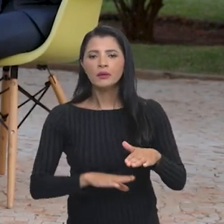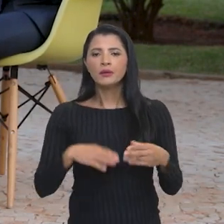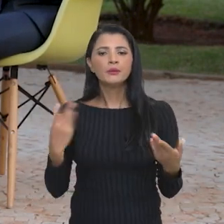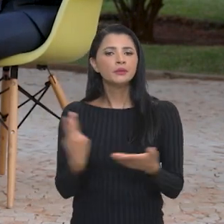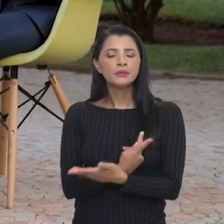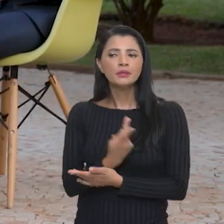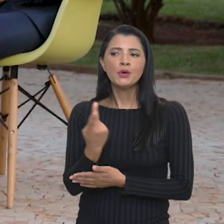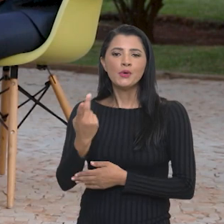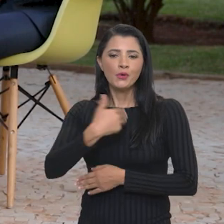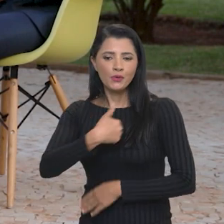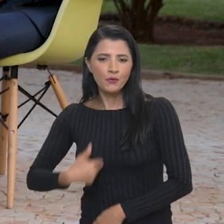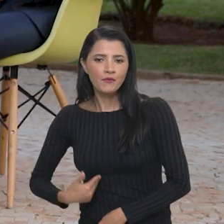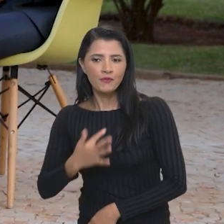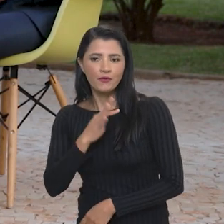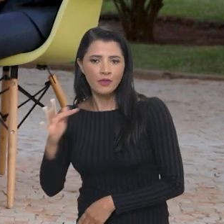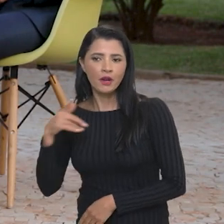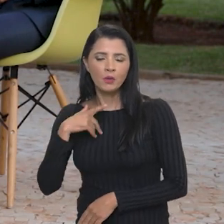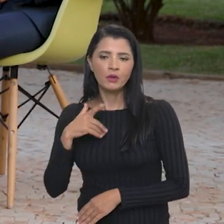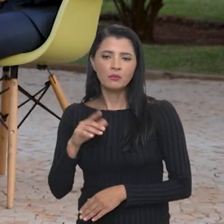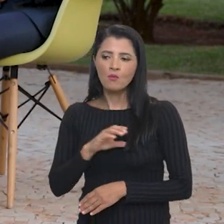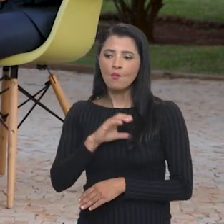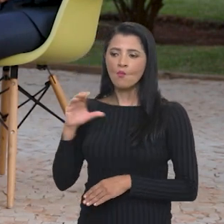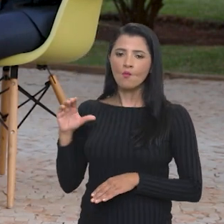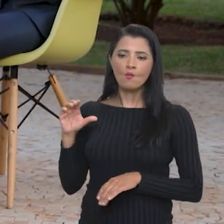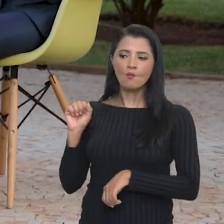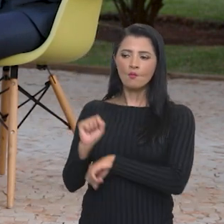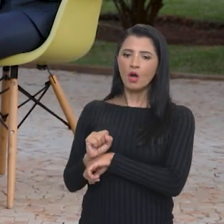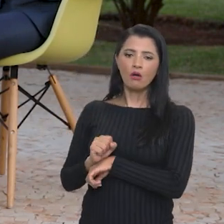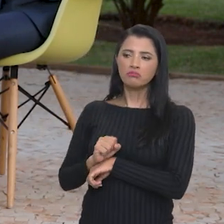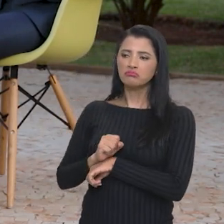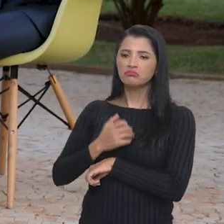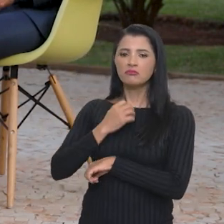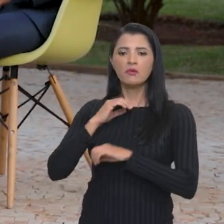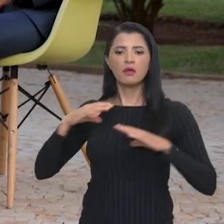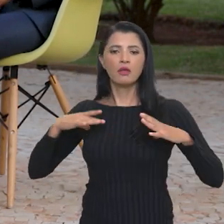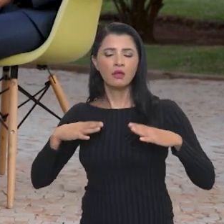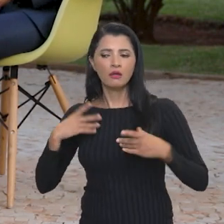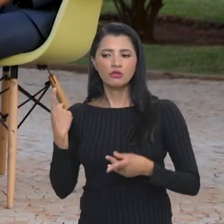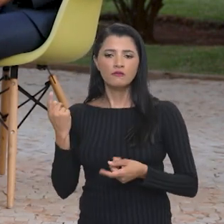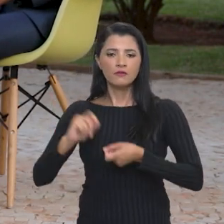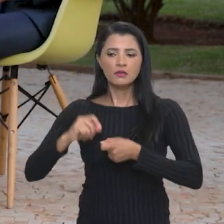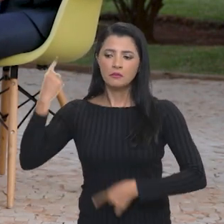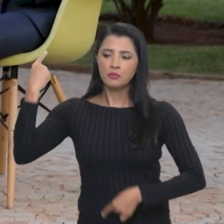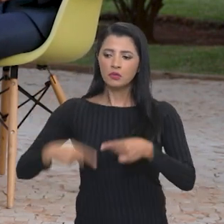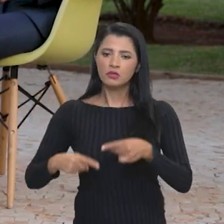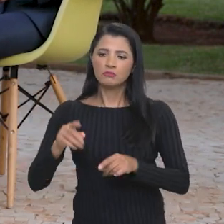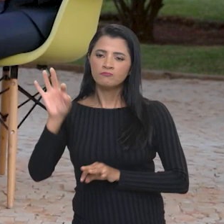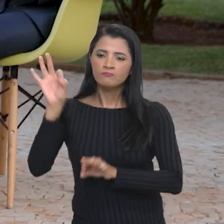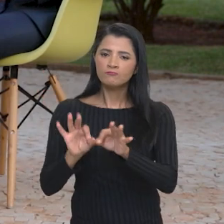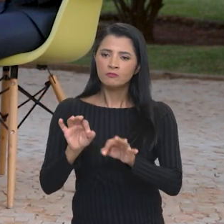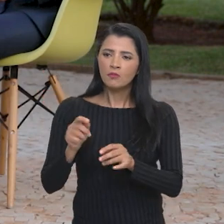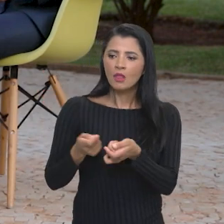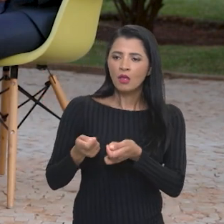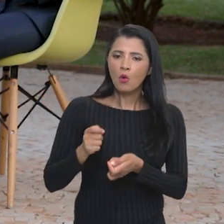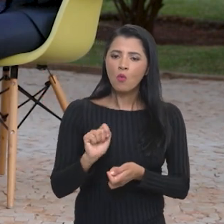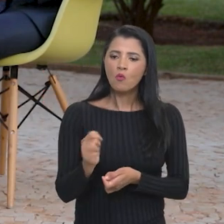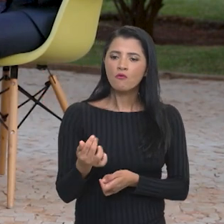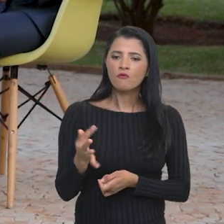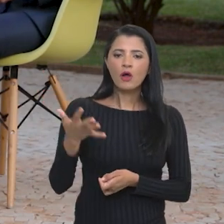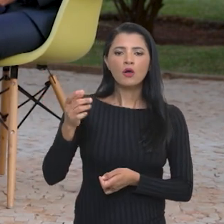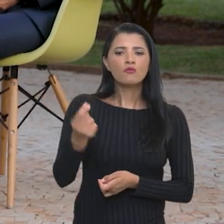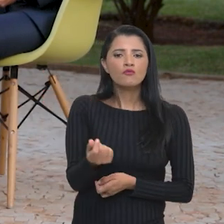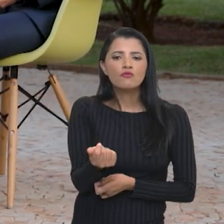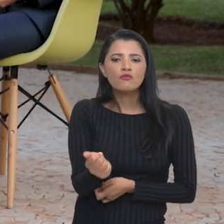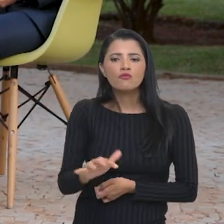omitiu ali atrás de praticar essa política da regulação dos preços, em quatro anos passados, a